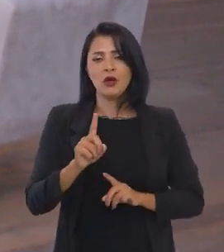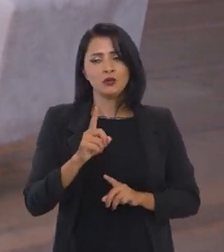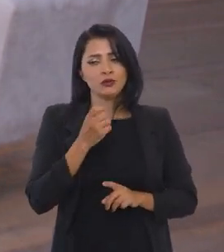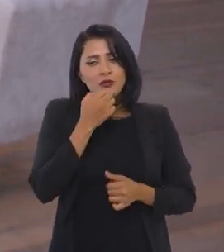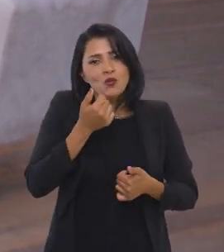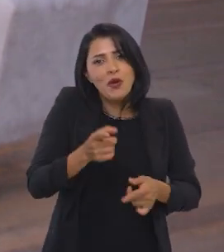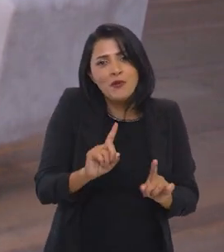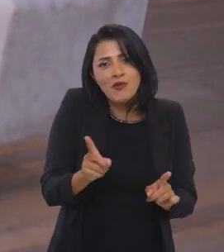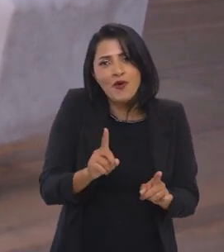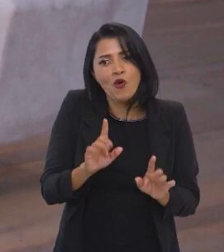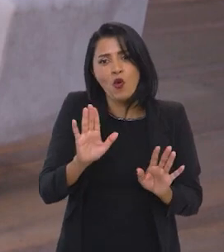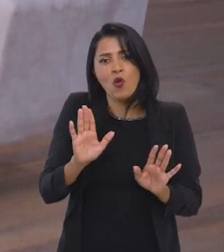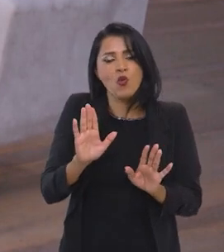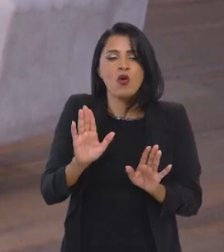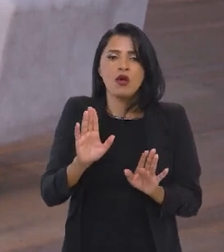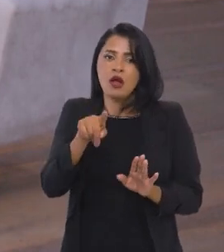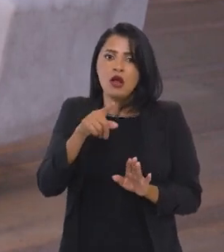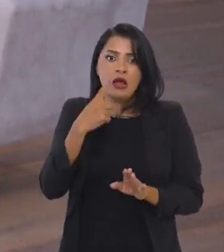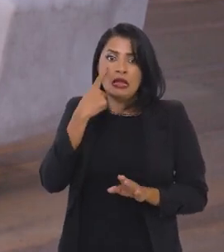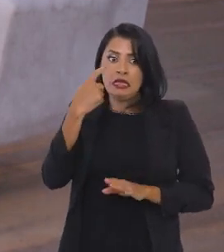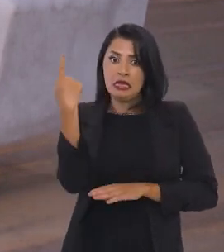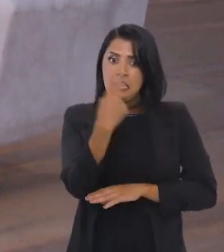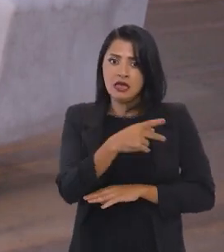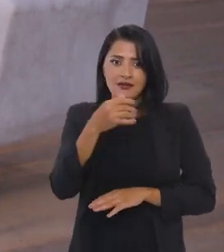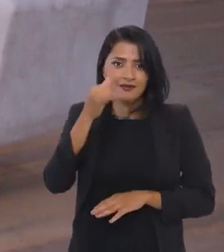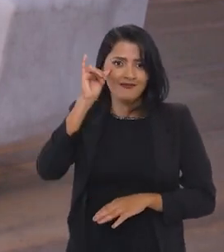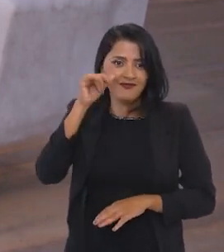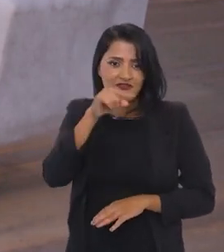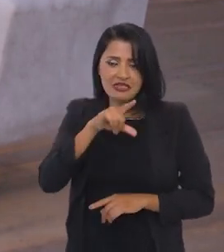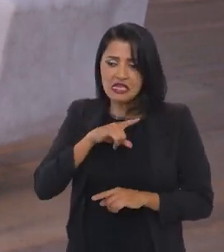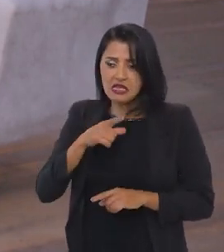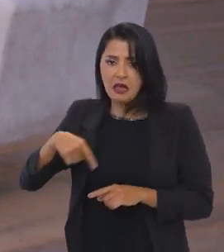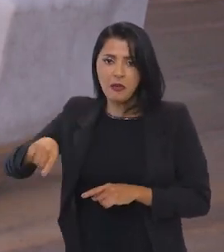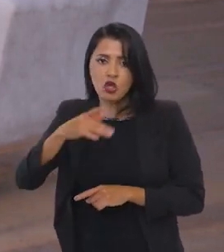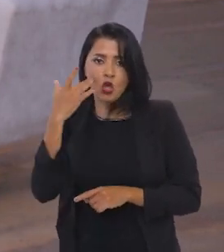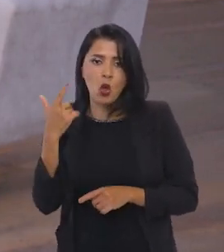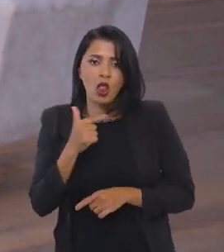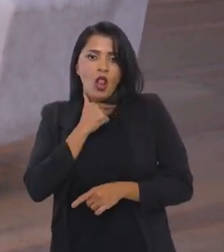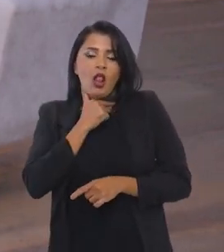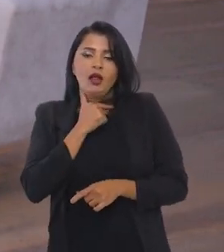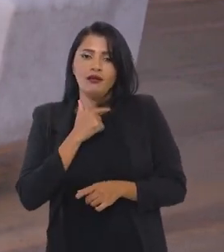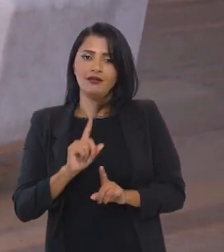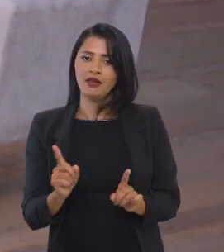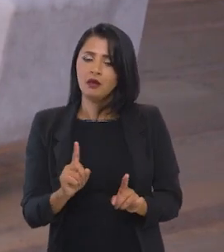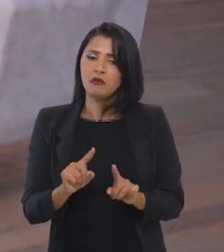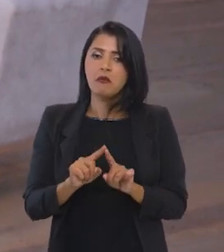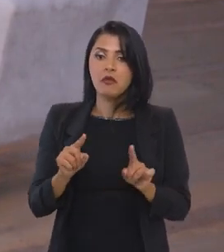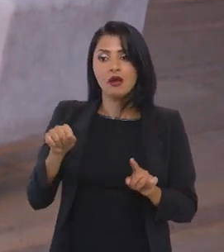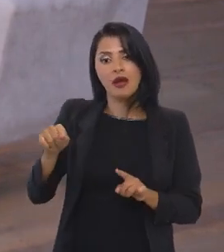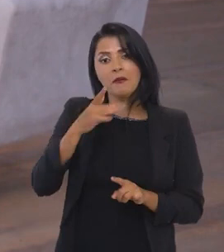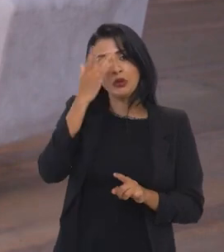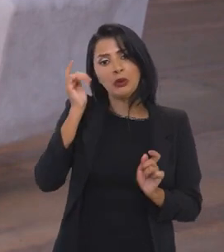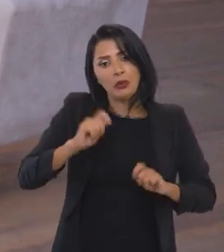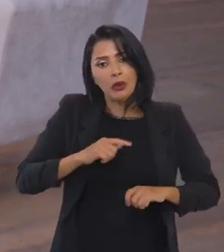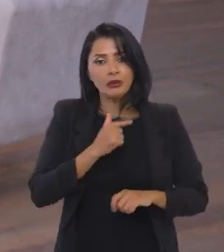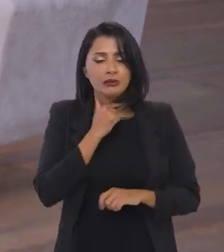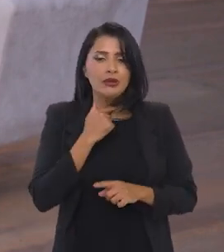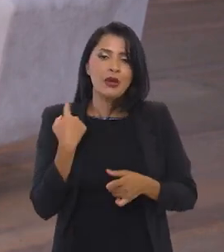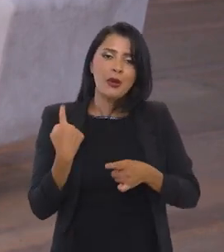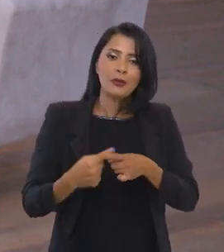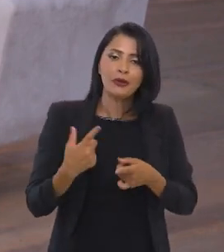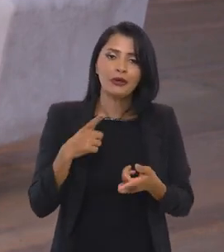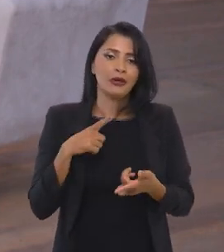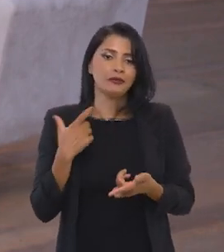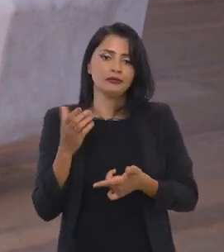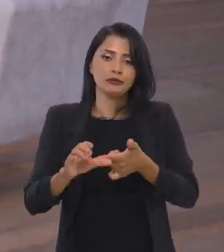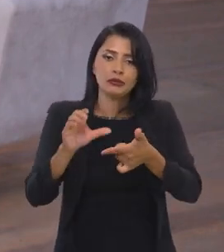que a Fazenda Nacional, e não é interesse da Fazenda Nacional, que as pessoas estejam em débito. Agora, as pessoas podem estar em